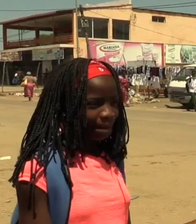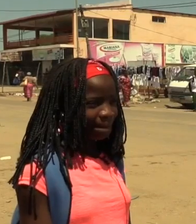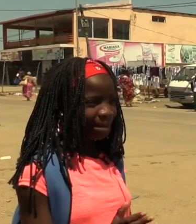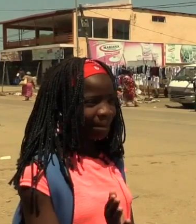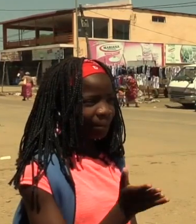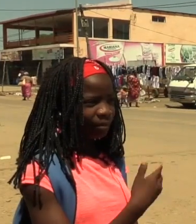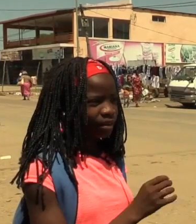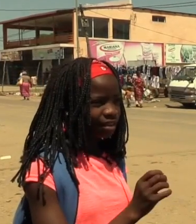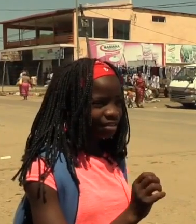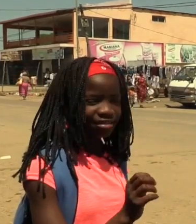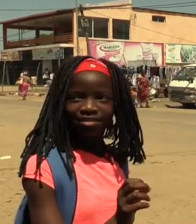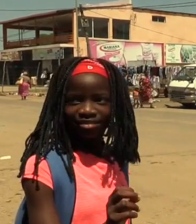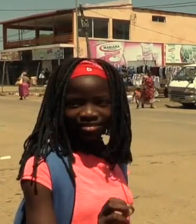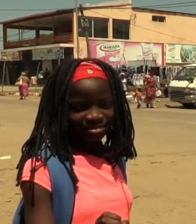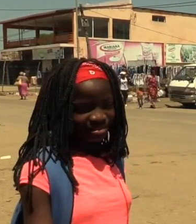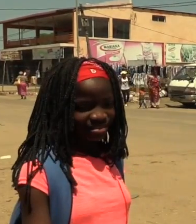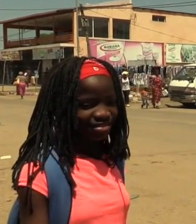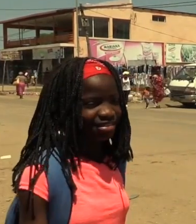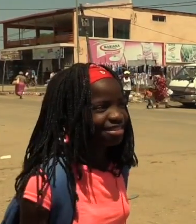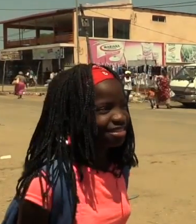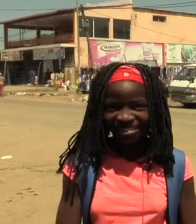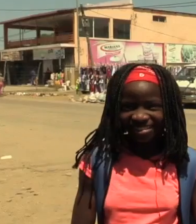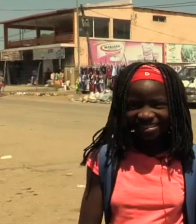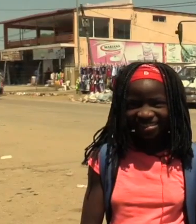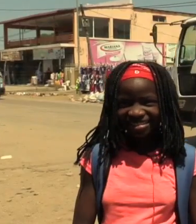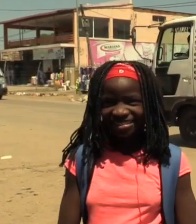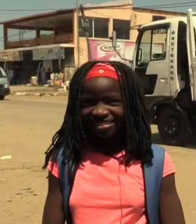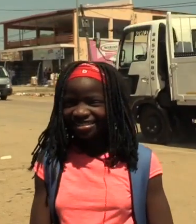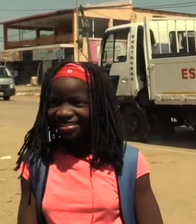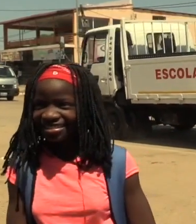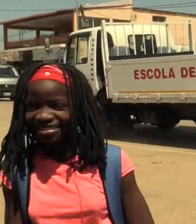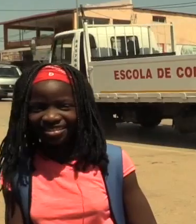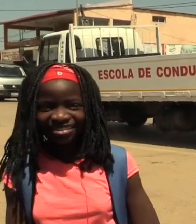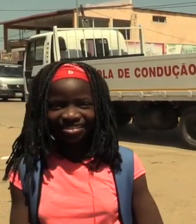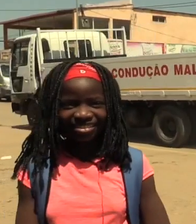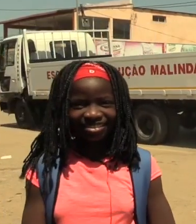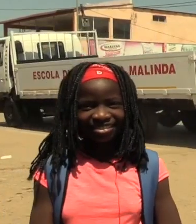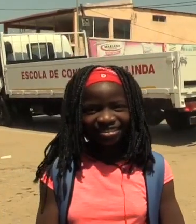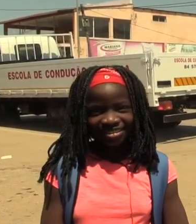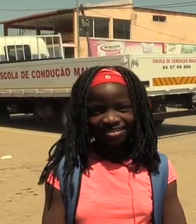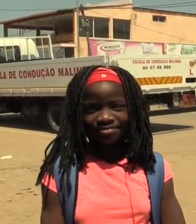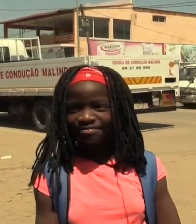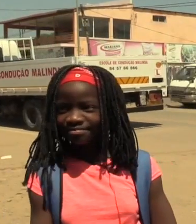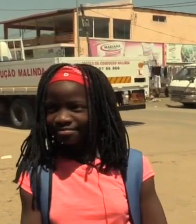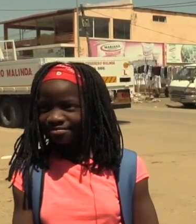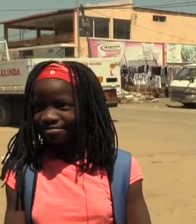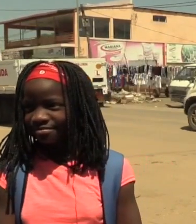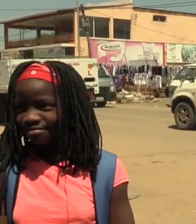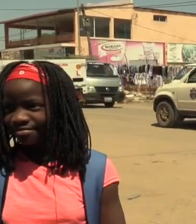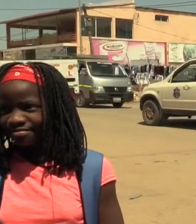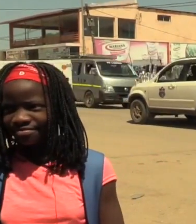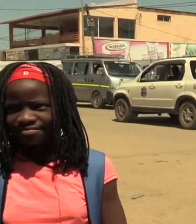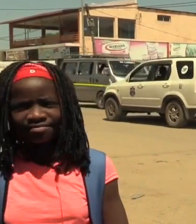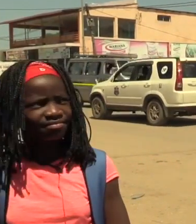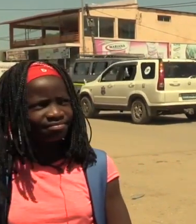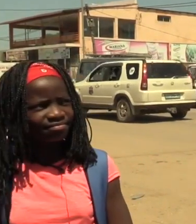5 Pessoal. 5 Livro. Não se esqueça de exercitar em casa. Tchauzinho e